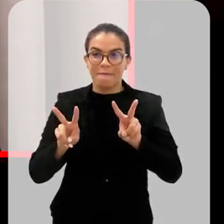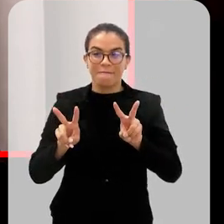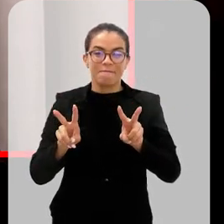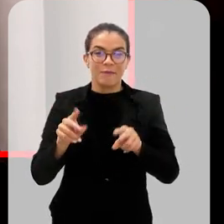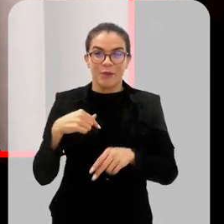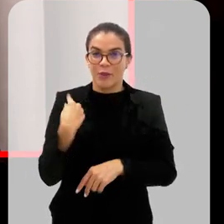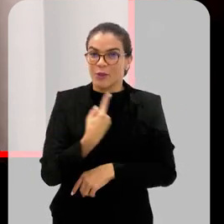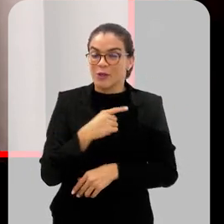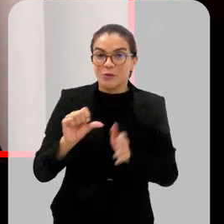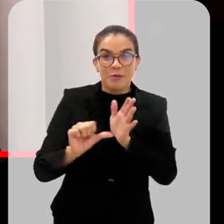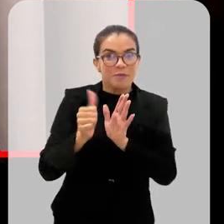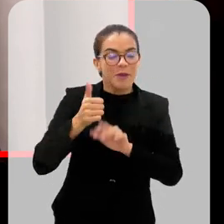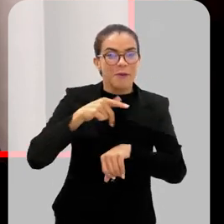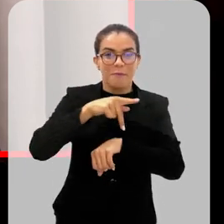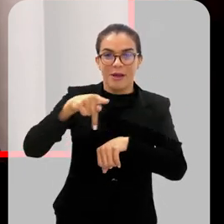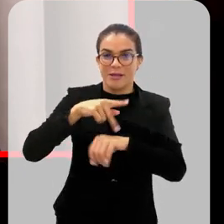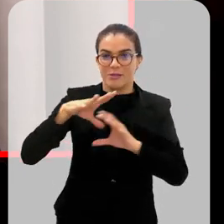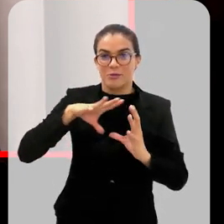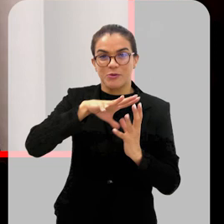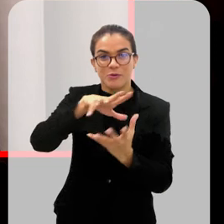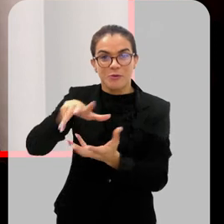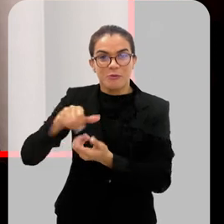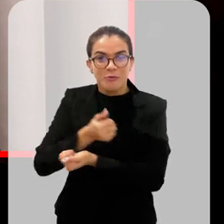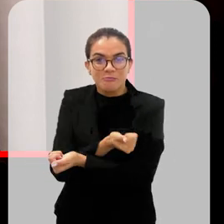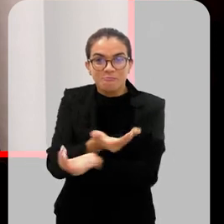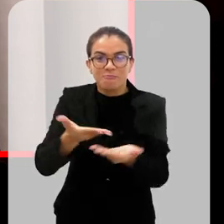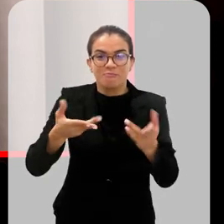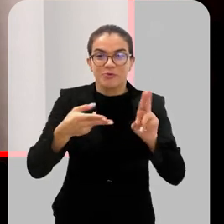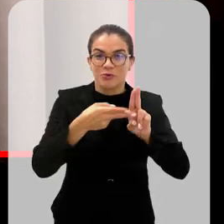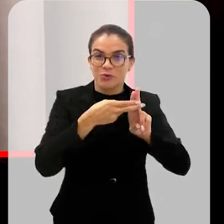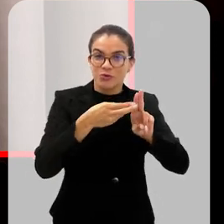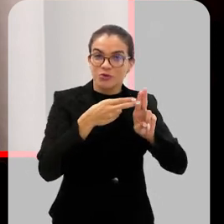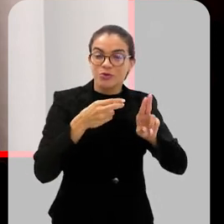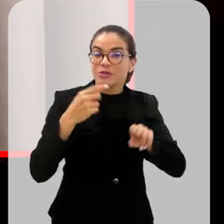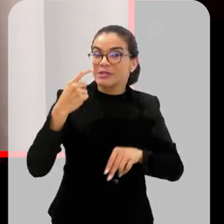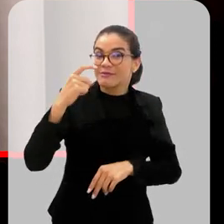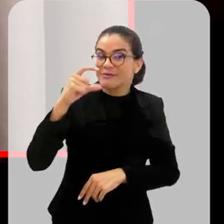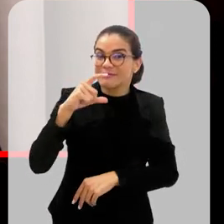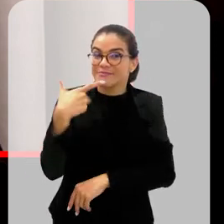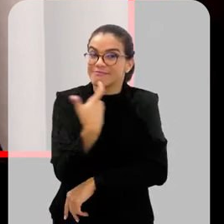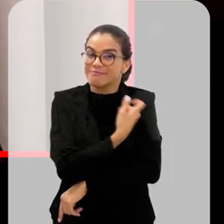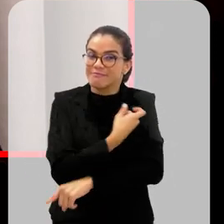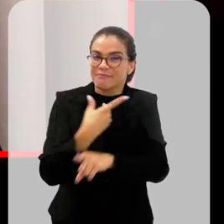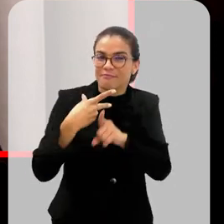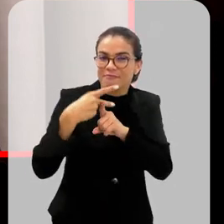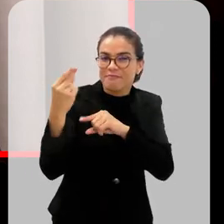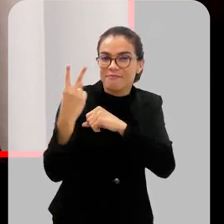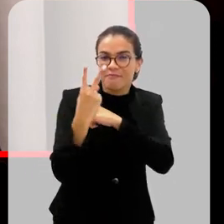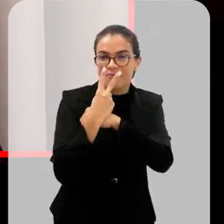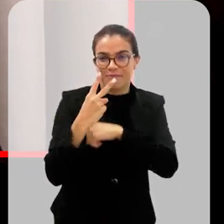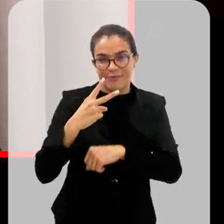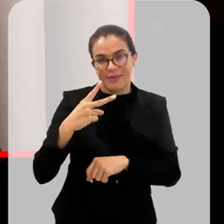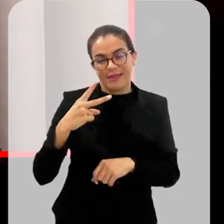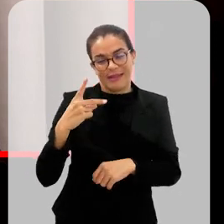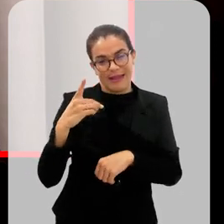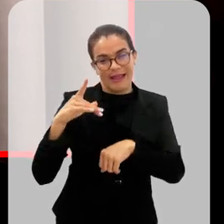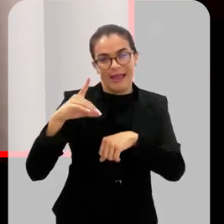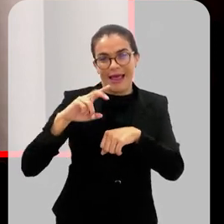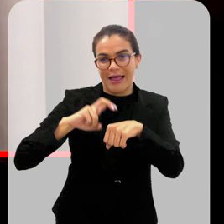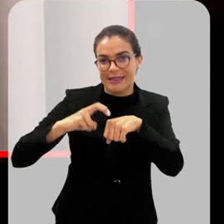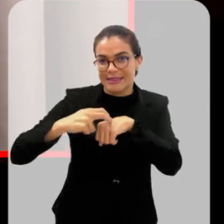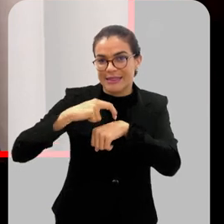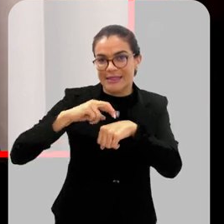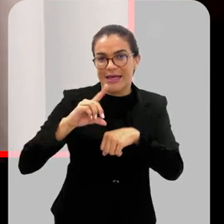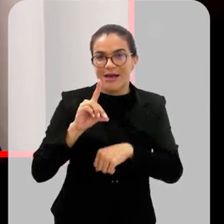Nós fomos o primeiro país do mundo a disponibilizar no Sistema Único de Saúde a vacina contra a dengue. Então, assim, tem sido